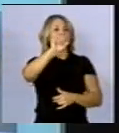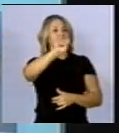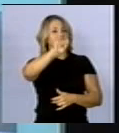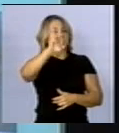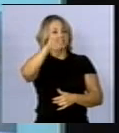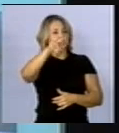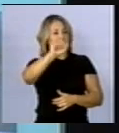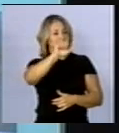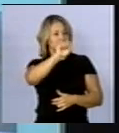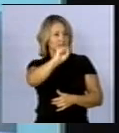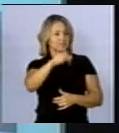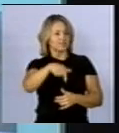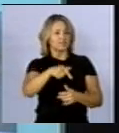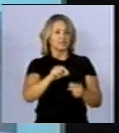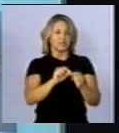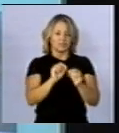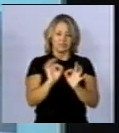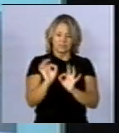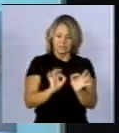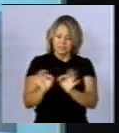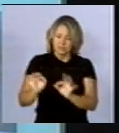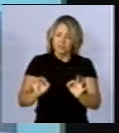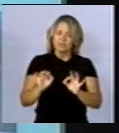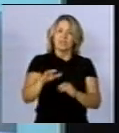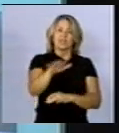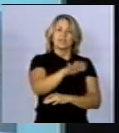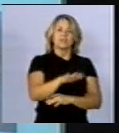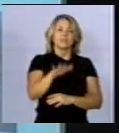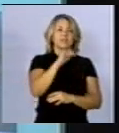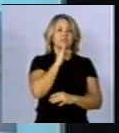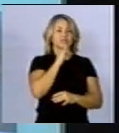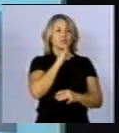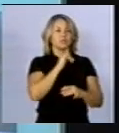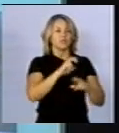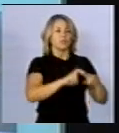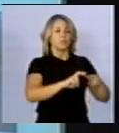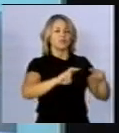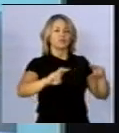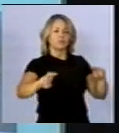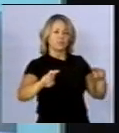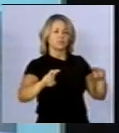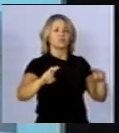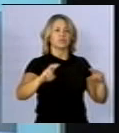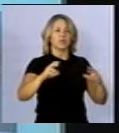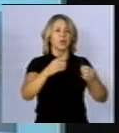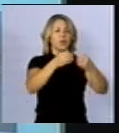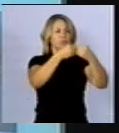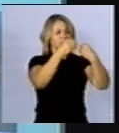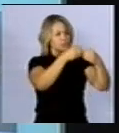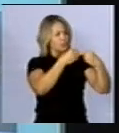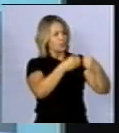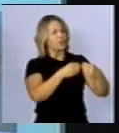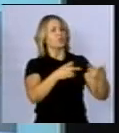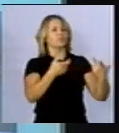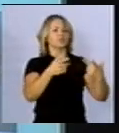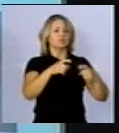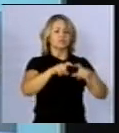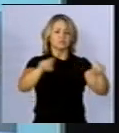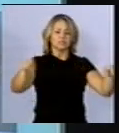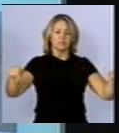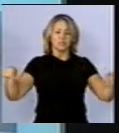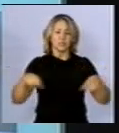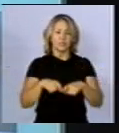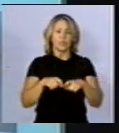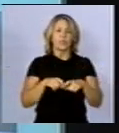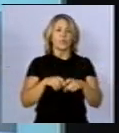Mas também fizemos medições em ambientes como uma estação de metrô, um shopping center, um escritório, quer dizer, um